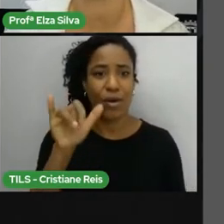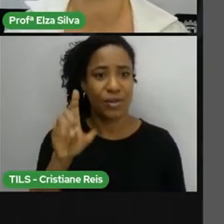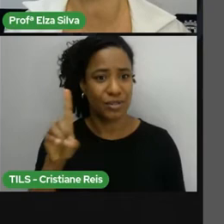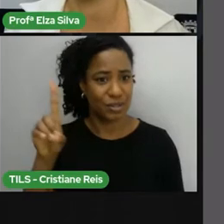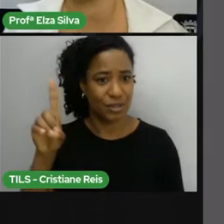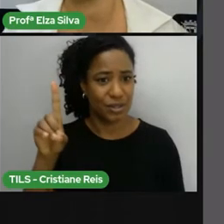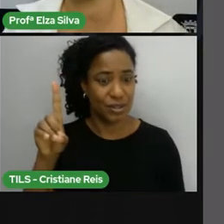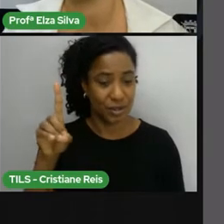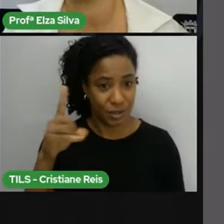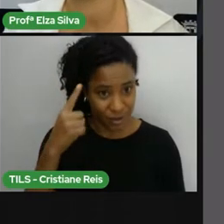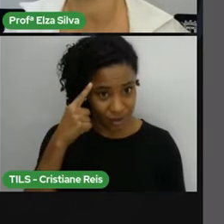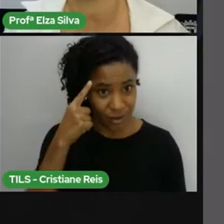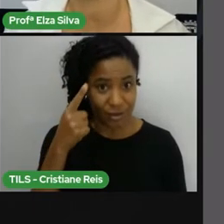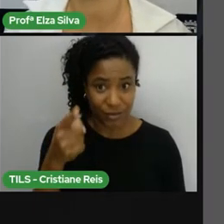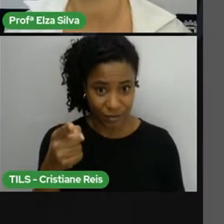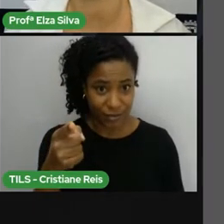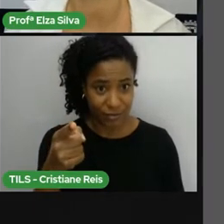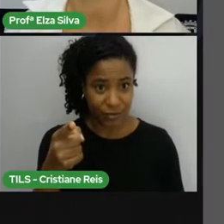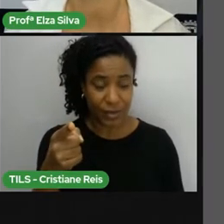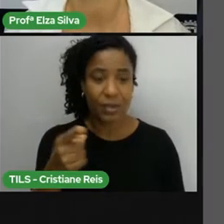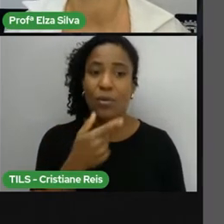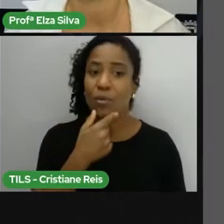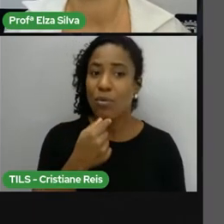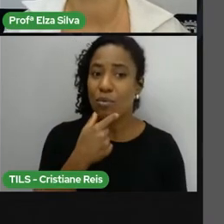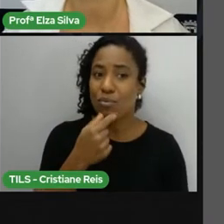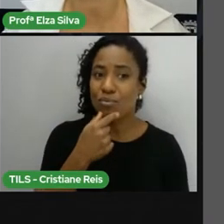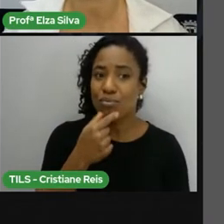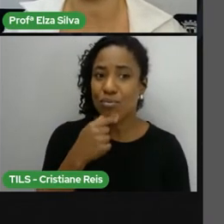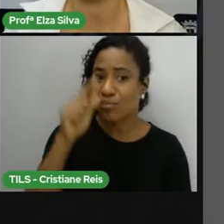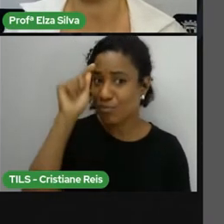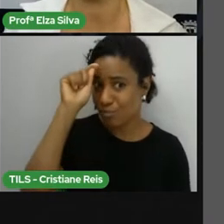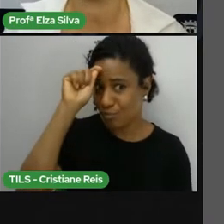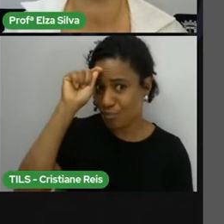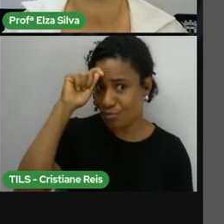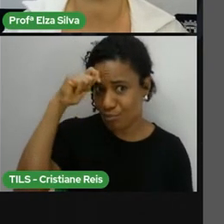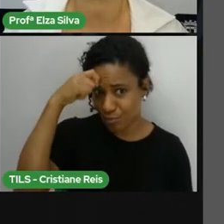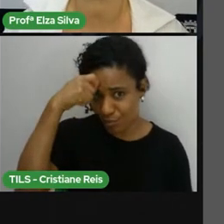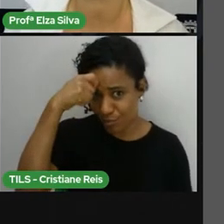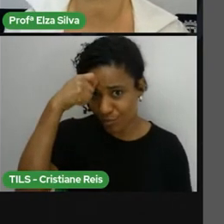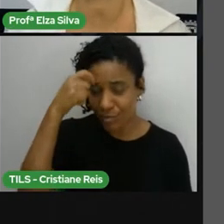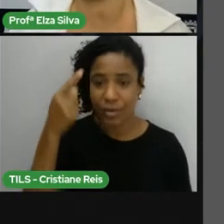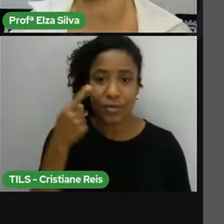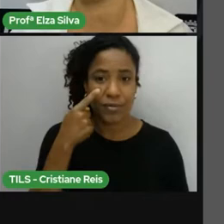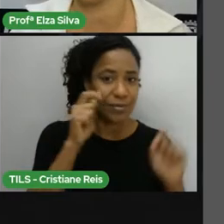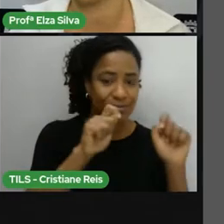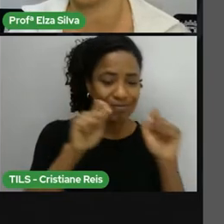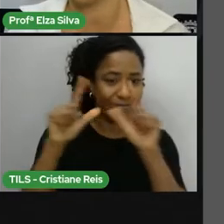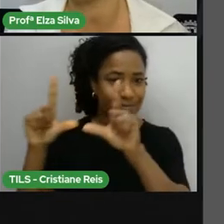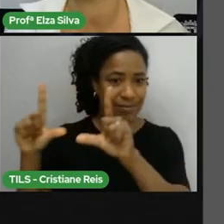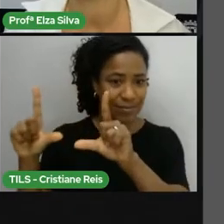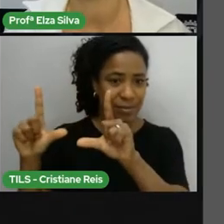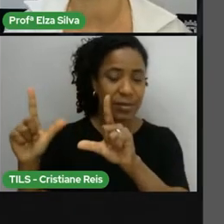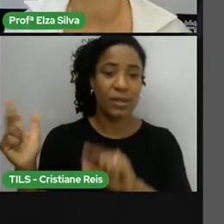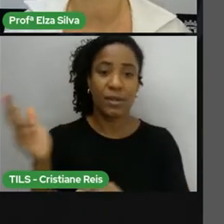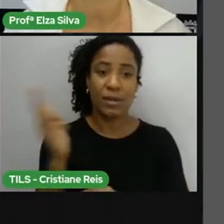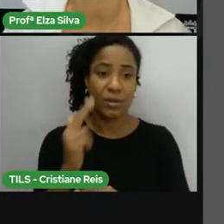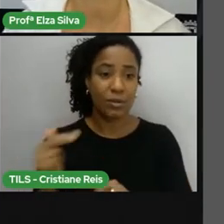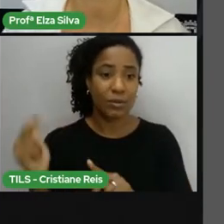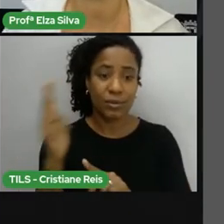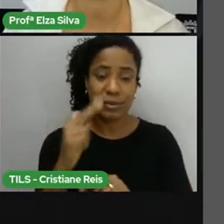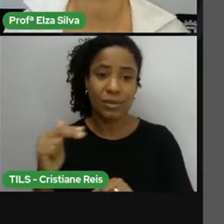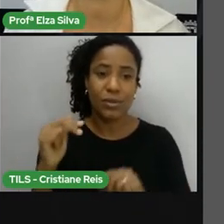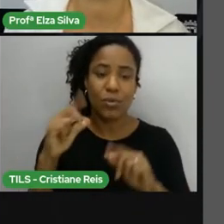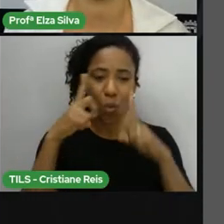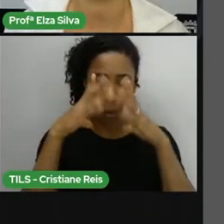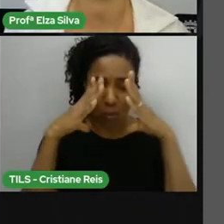George Floyd, O Homem Negro. No cartaz, que tem uma caricatura dele, a gente pode